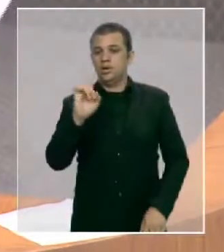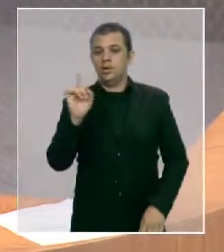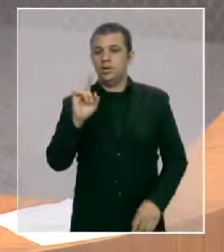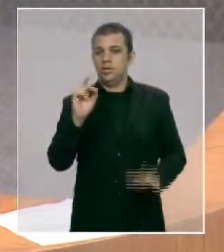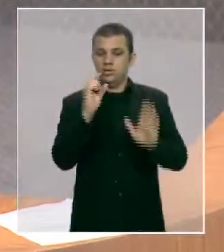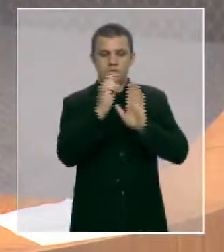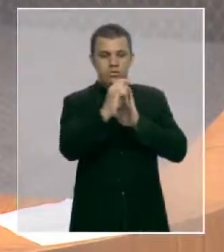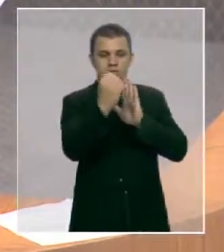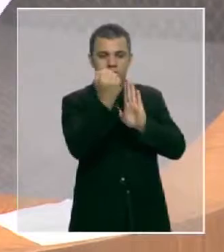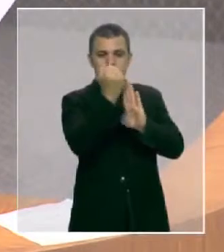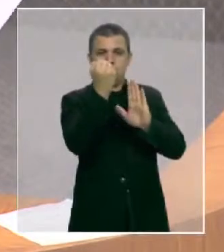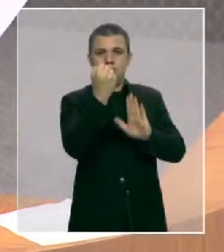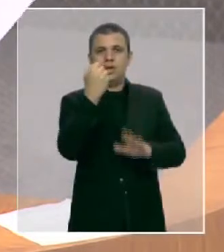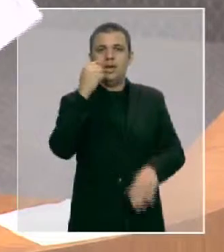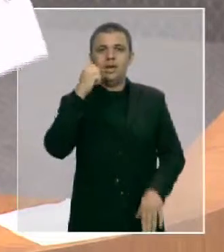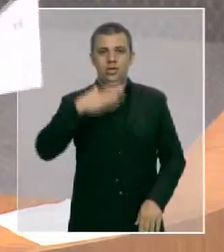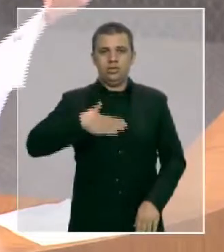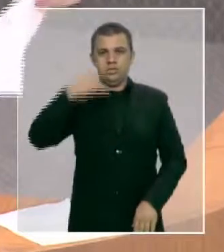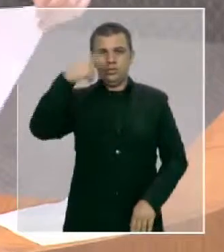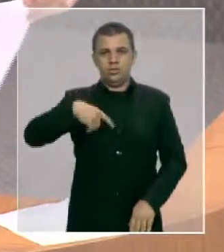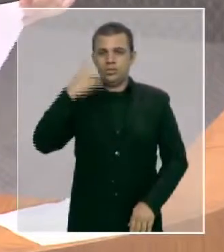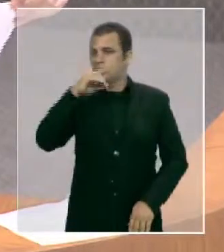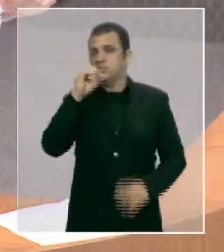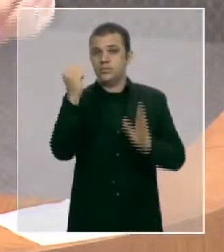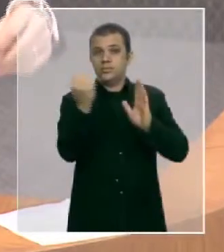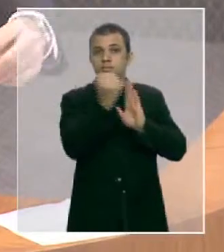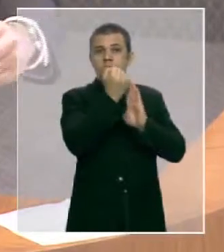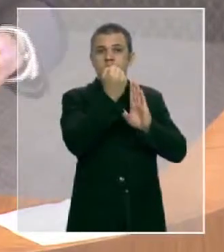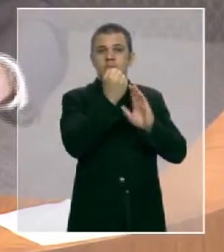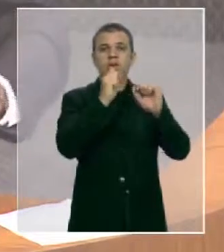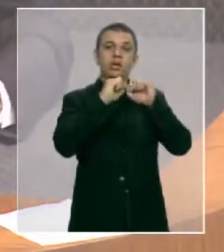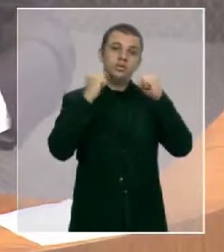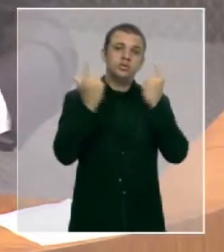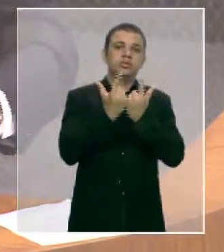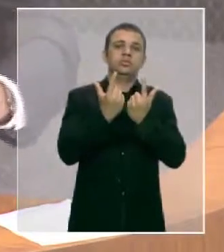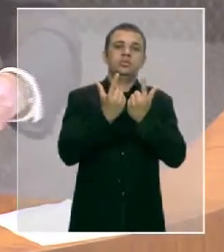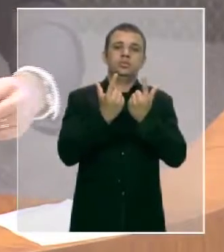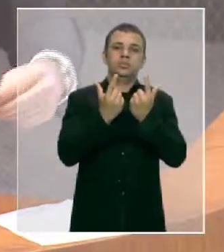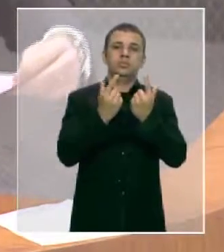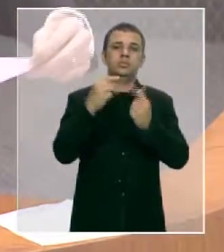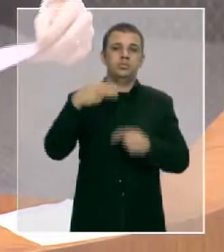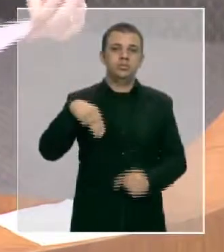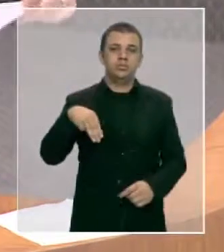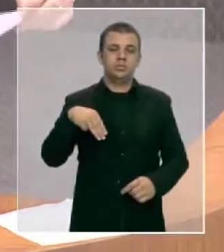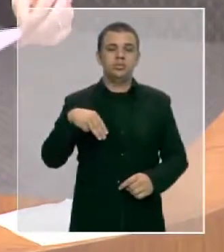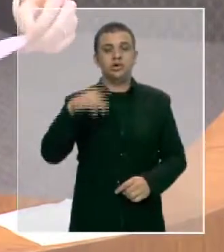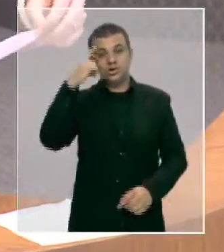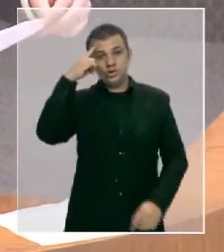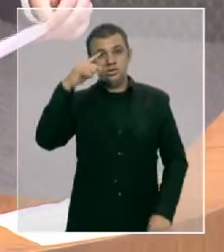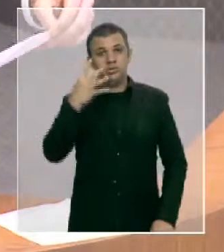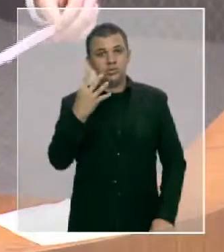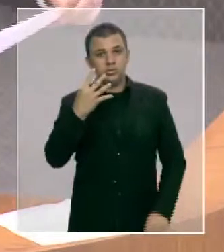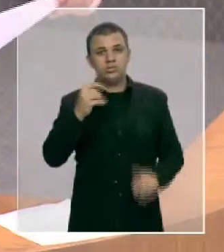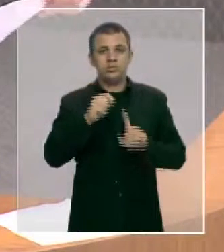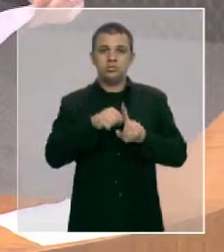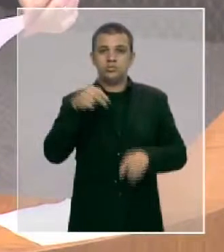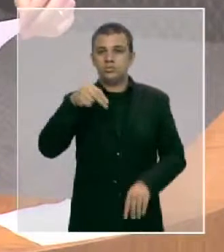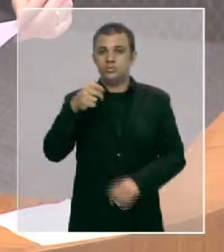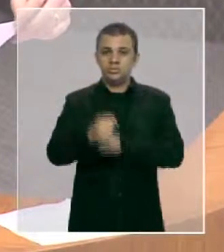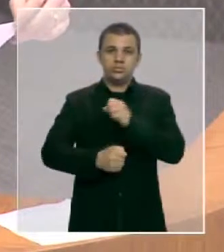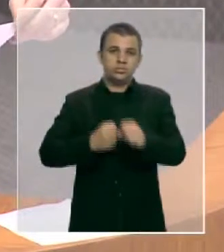Legislativa do Maranhão, está aqui, no dia 4 de novembro de 2015, endereçado à Secretaria de